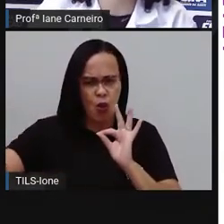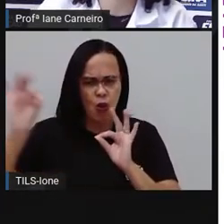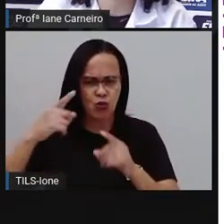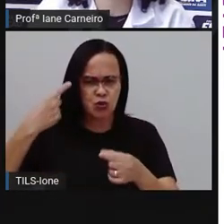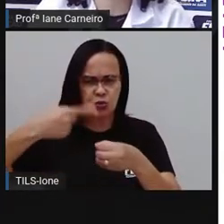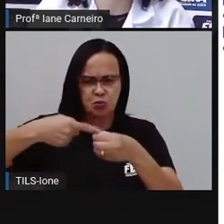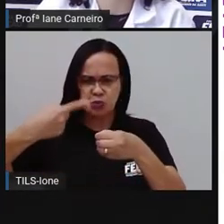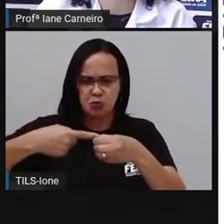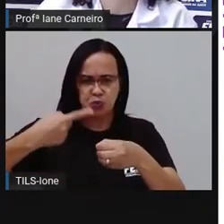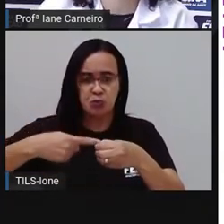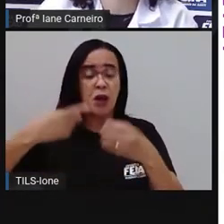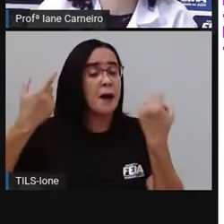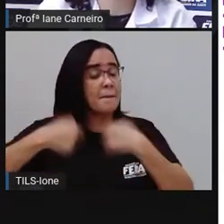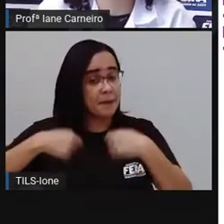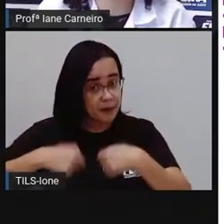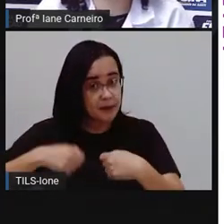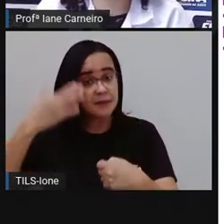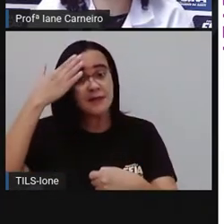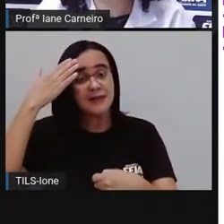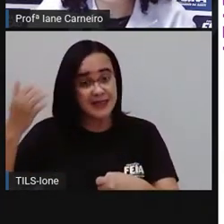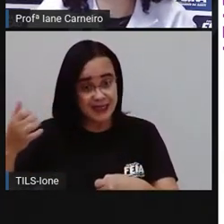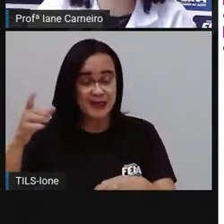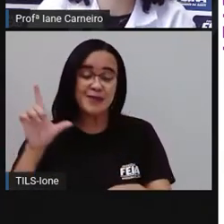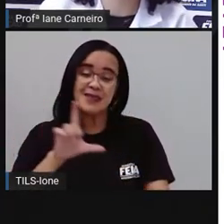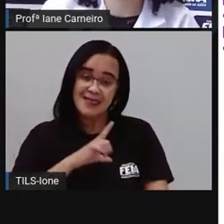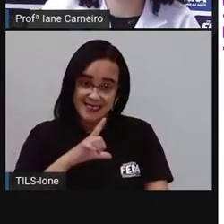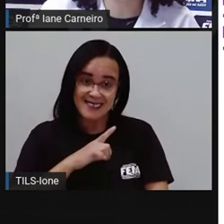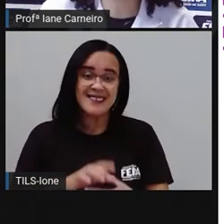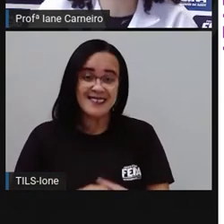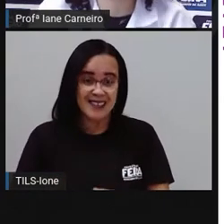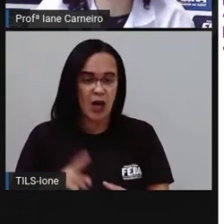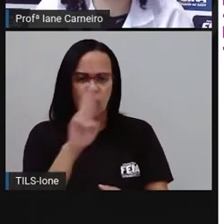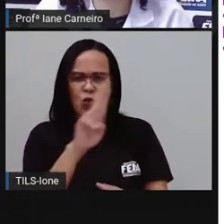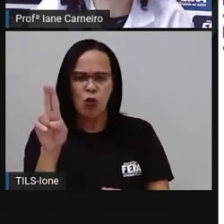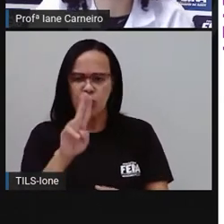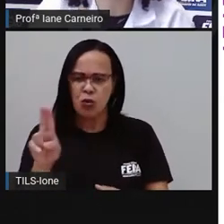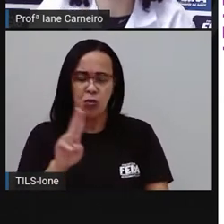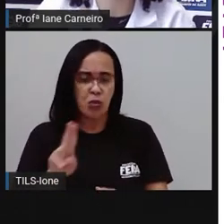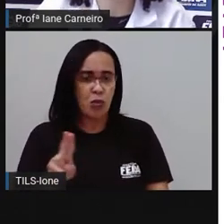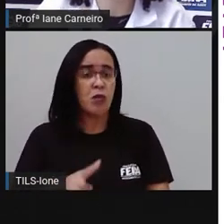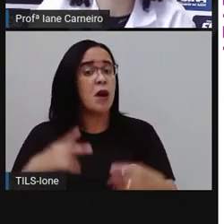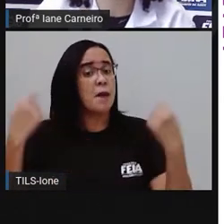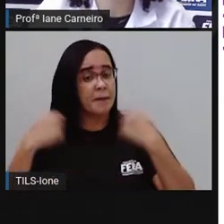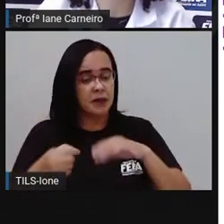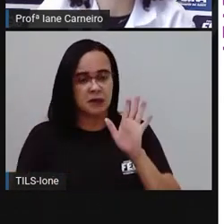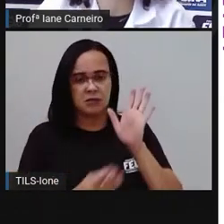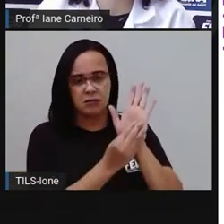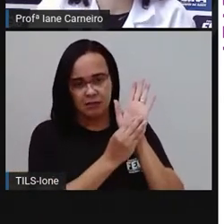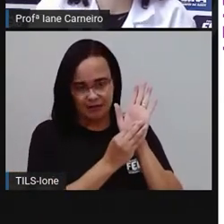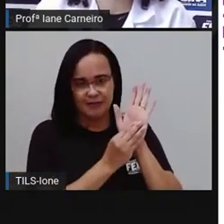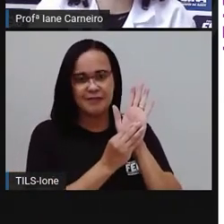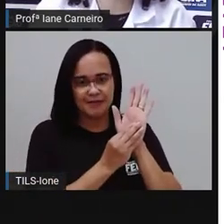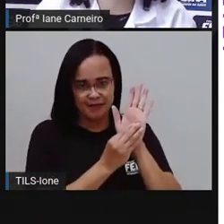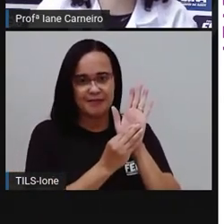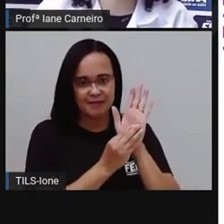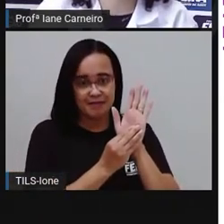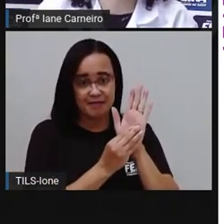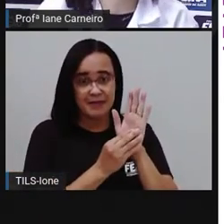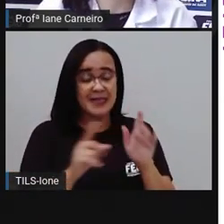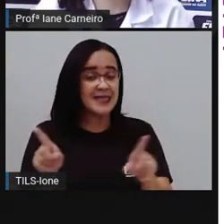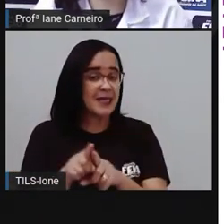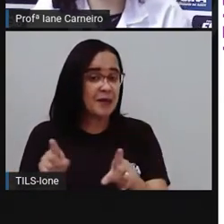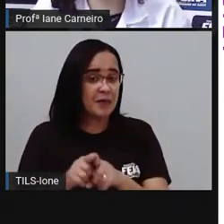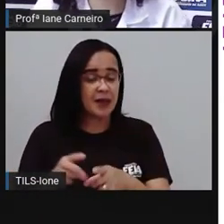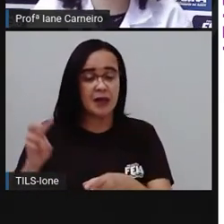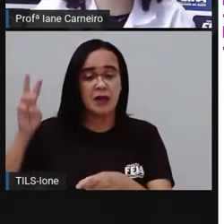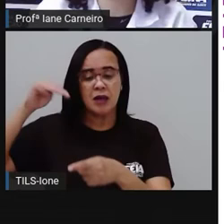distrito de Jaíba, de Jaguara. Então, tem que colocar essa informação para o carteiro também saber. O município,